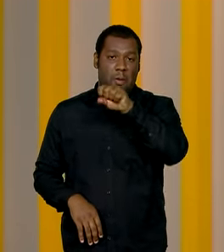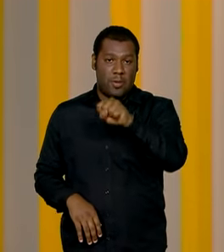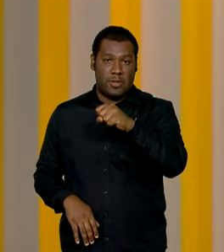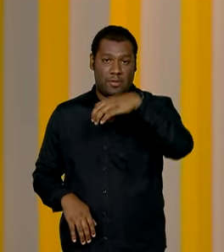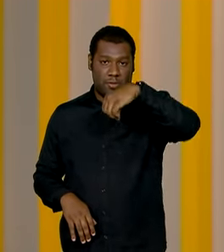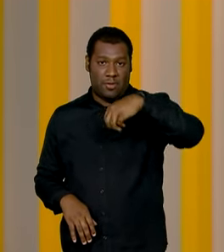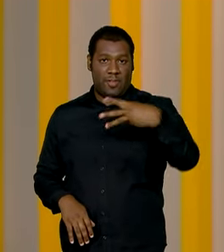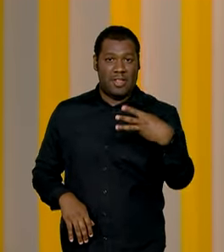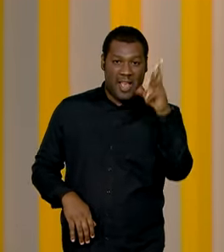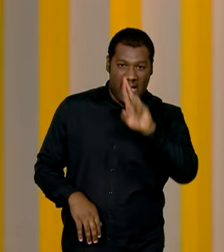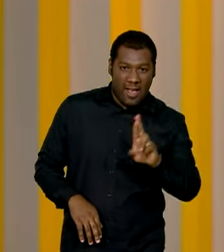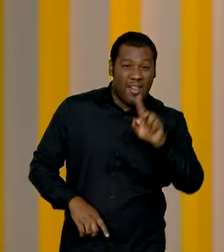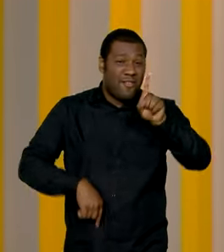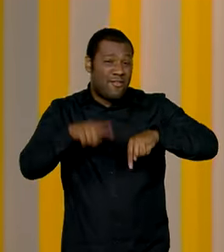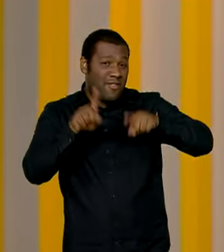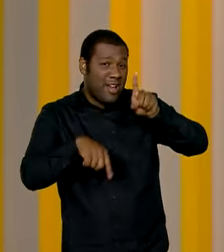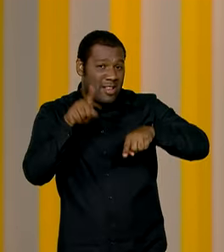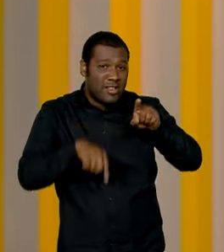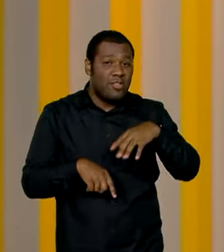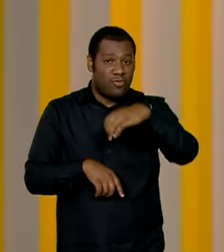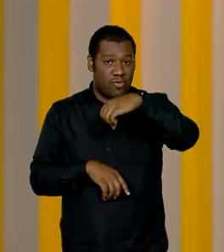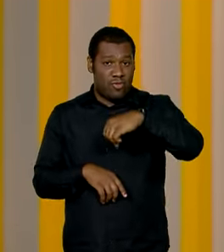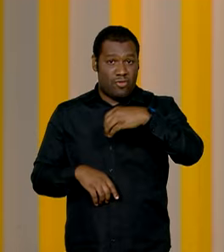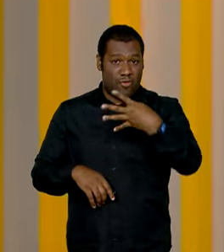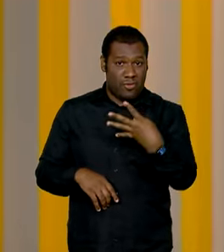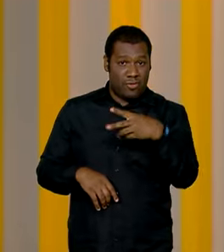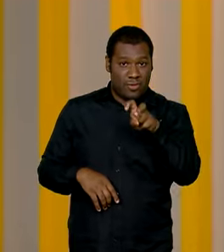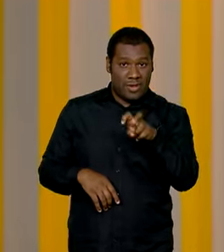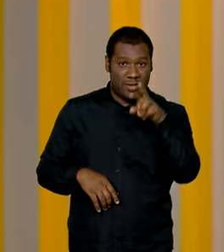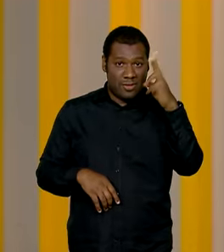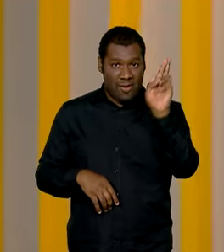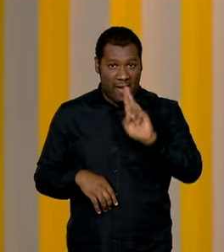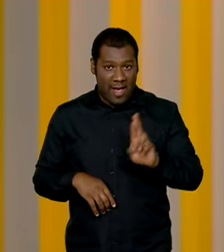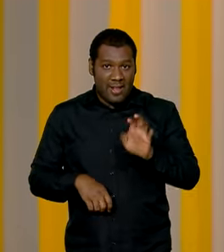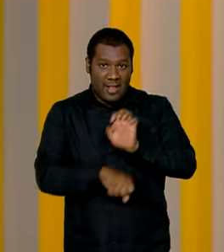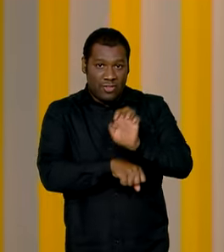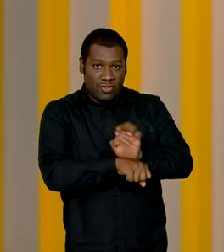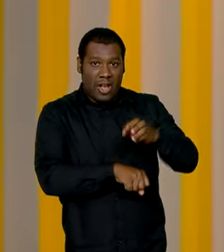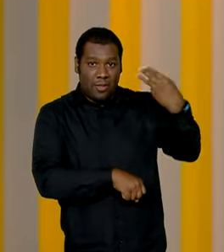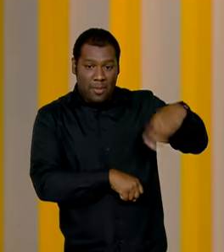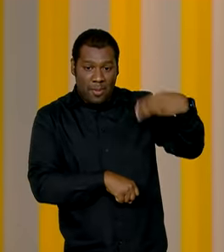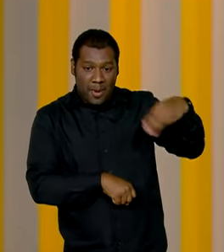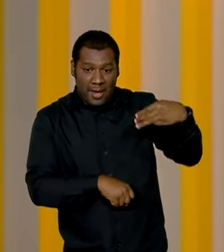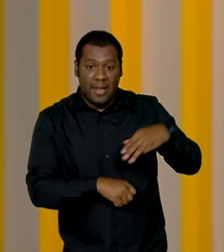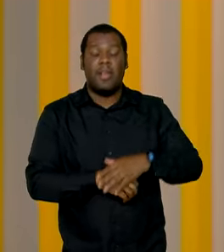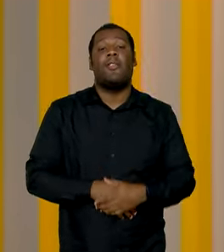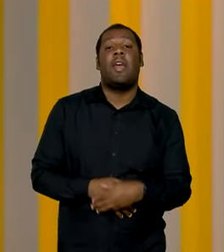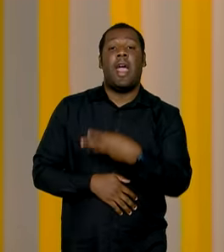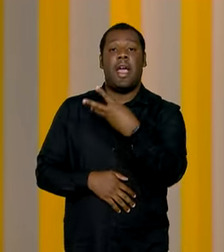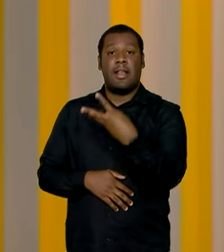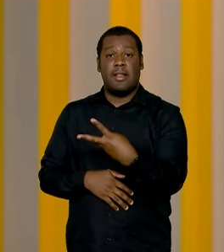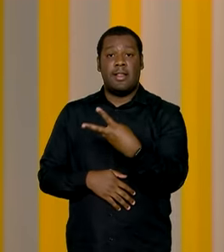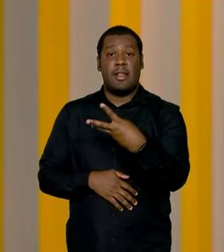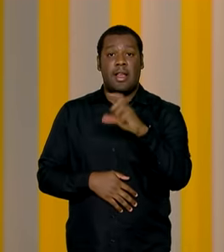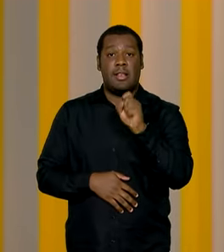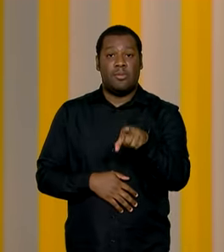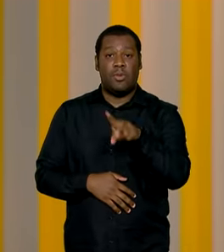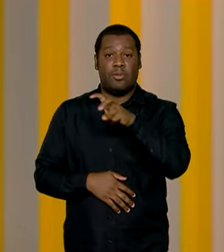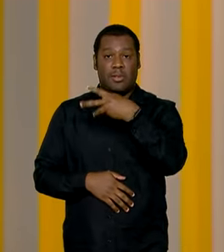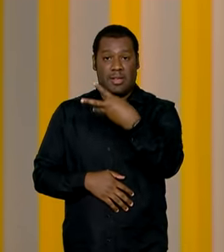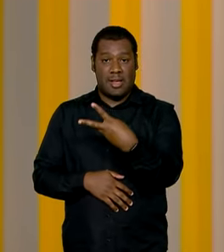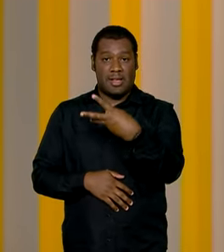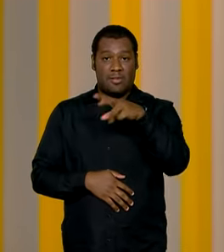variando de R$ 945 no Maranhão a R$.357 no